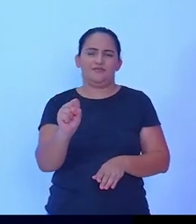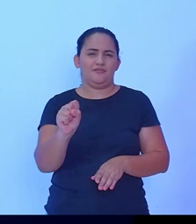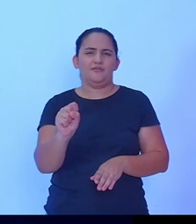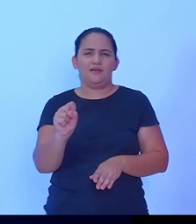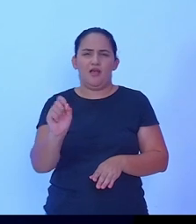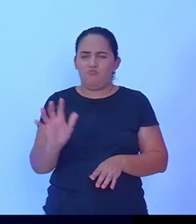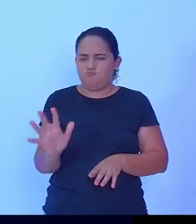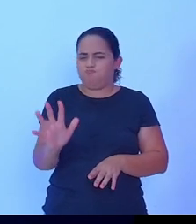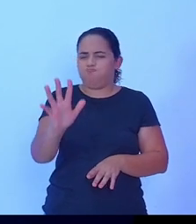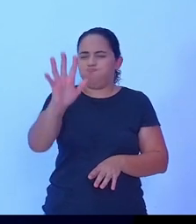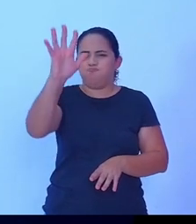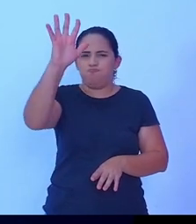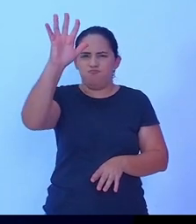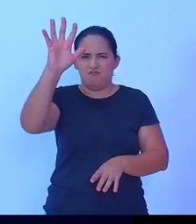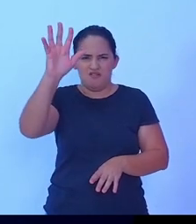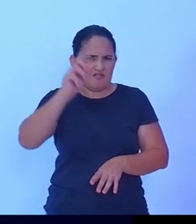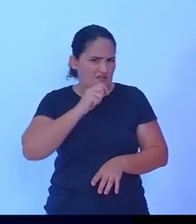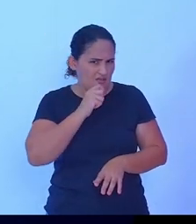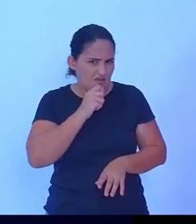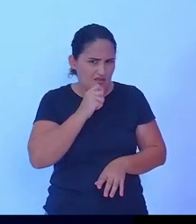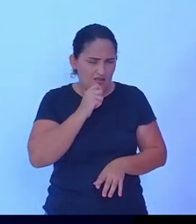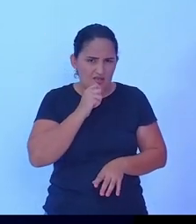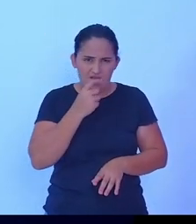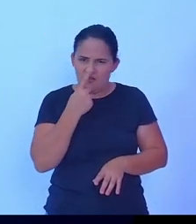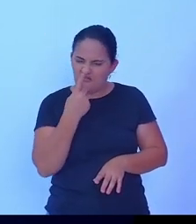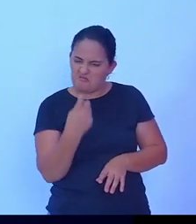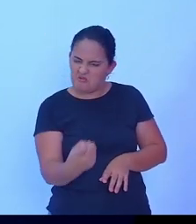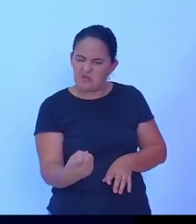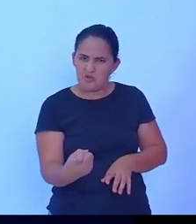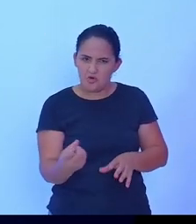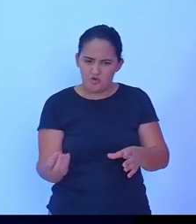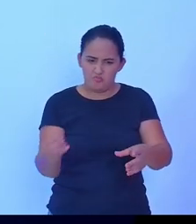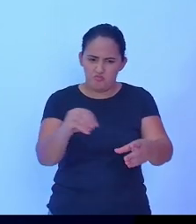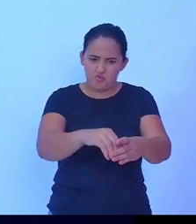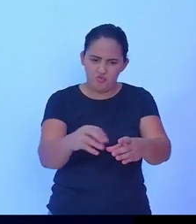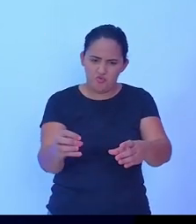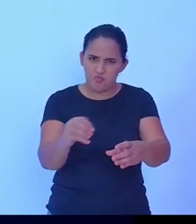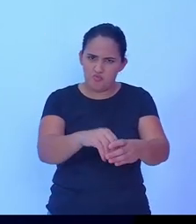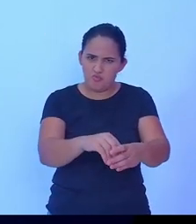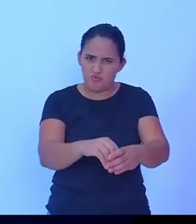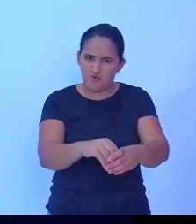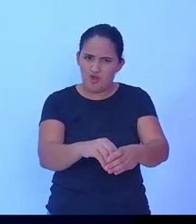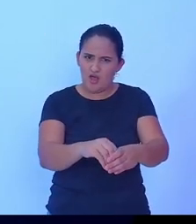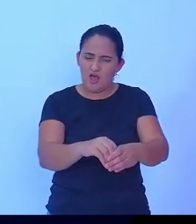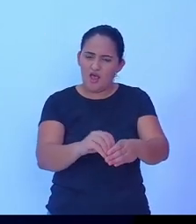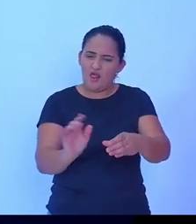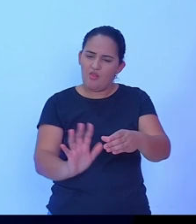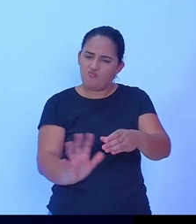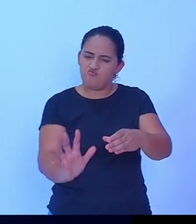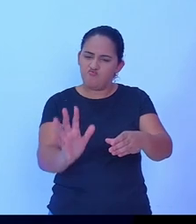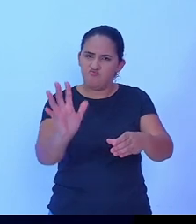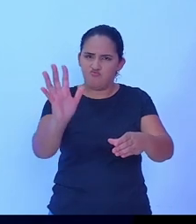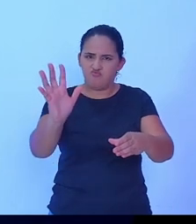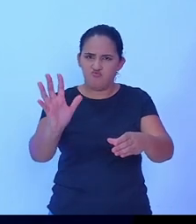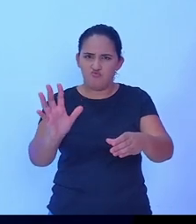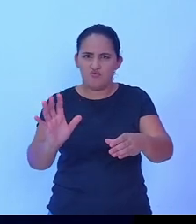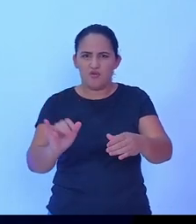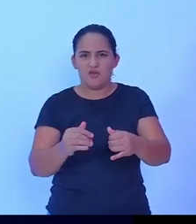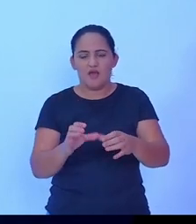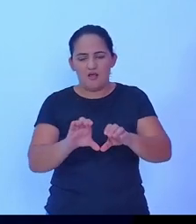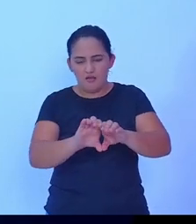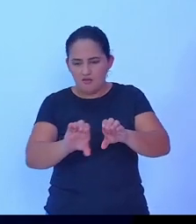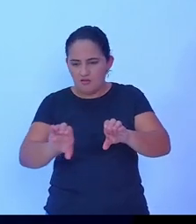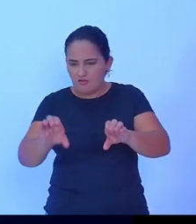os os os os lixos diminui a mão de obra dos catadores e recicla realmente